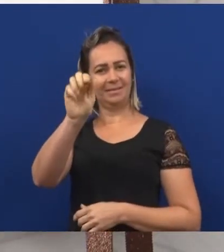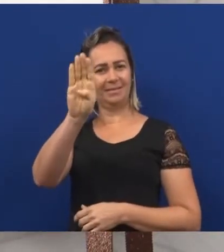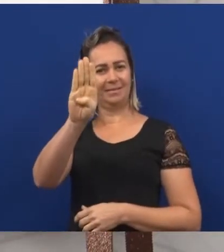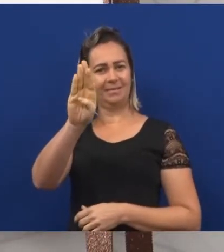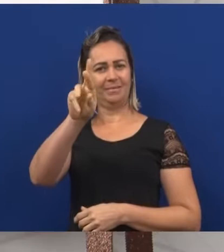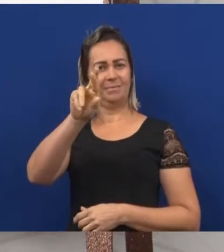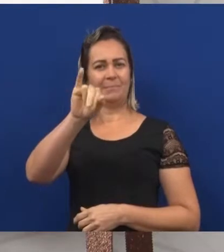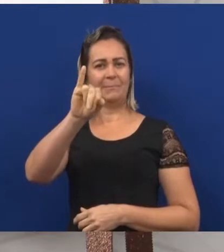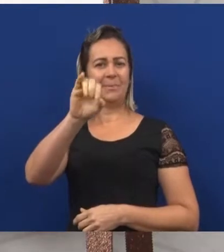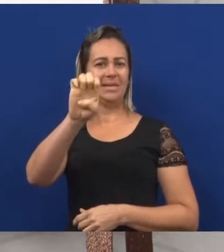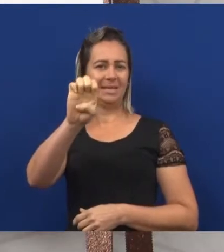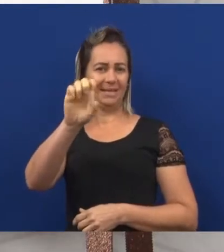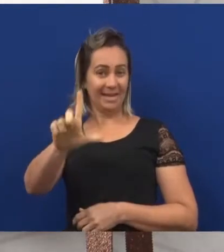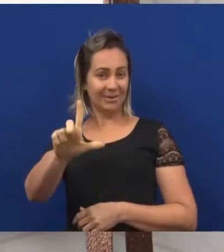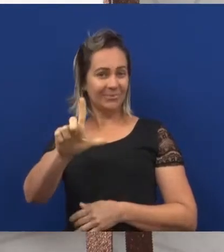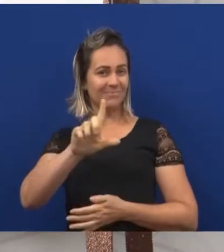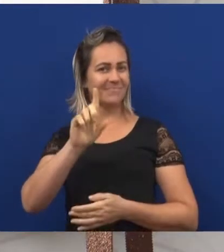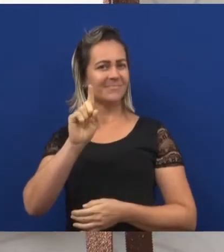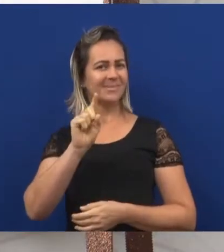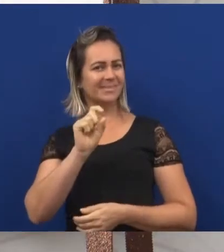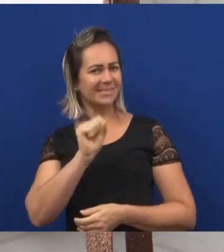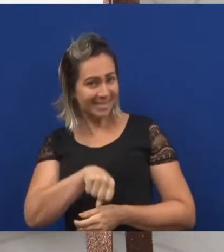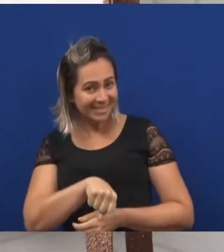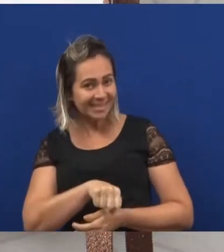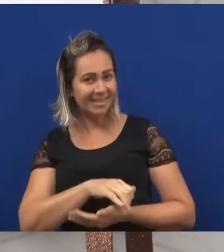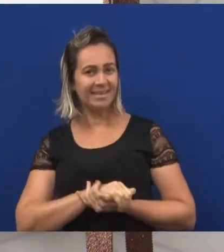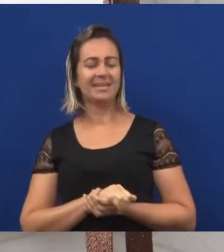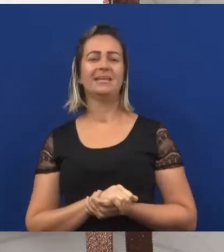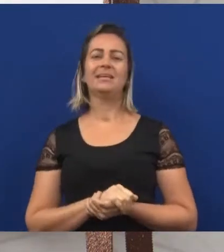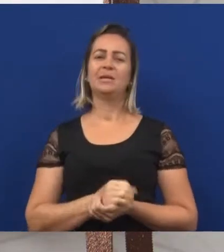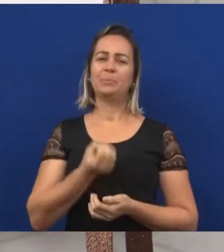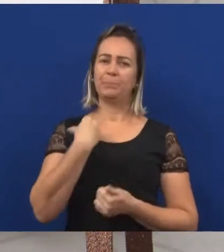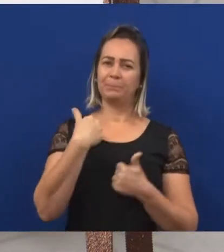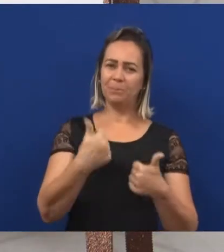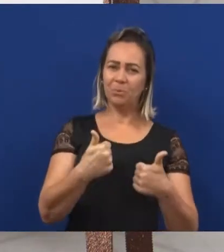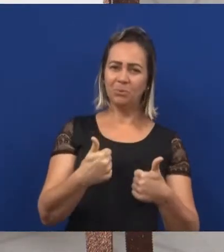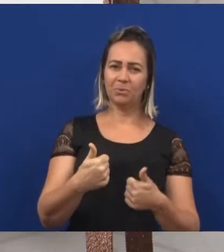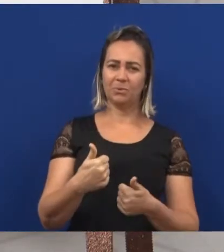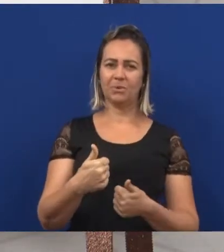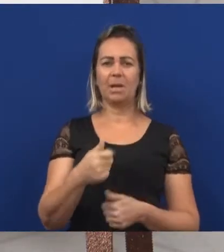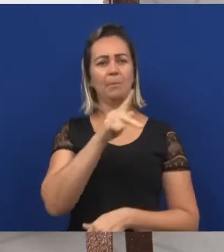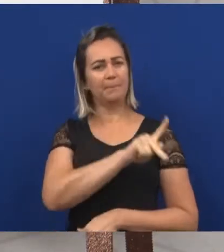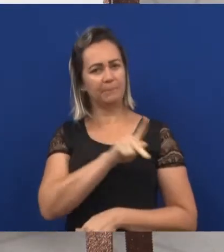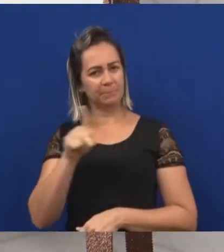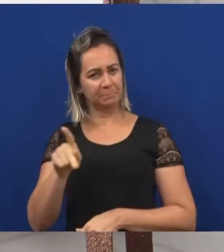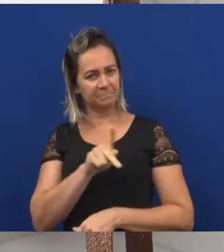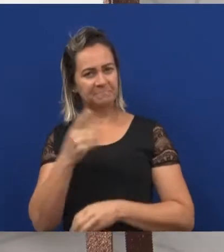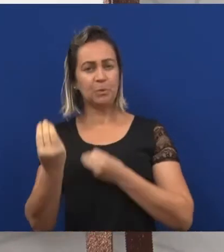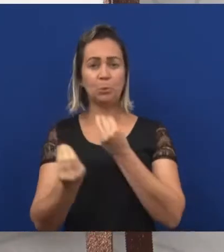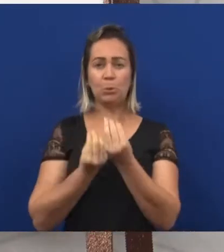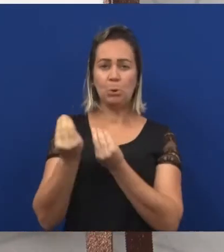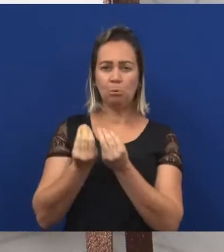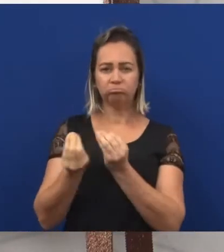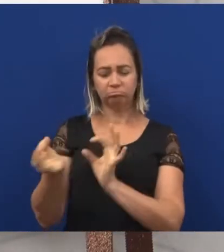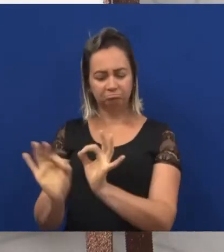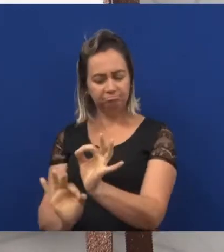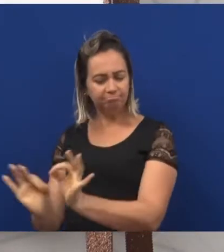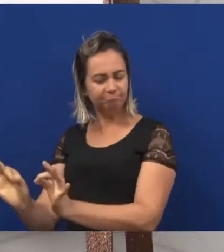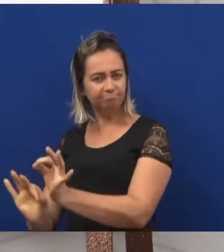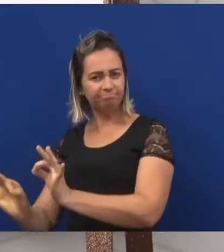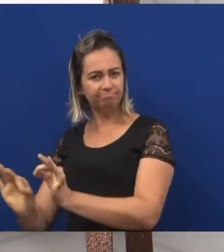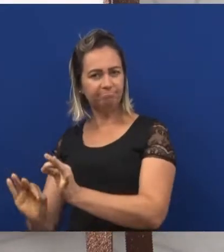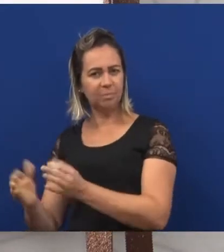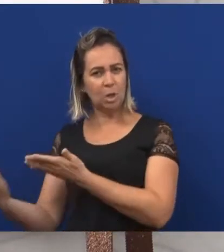Muito bem! E ela ensinou a vocês como é a estrutura de um convite,